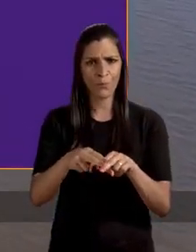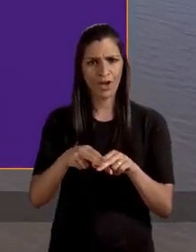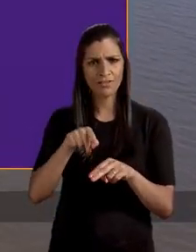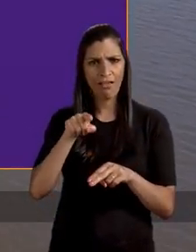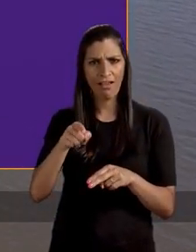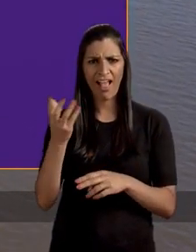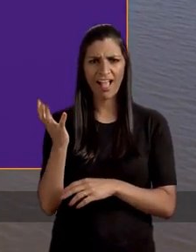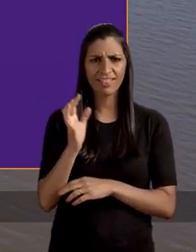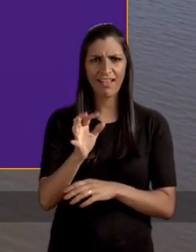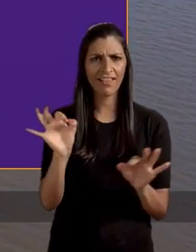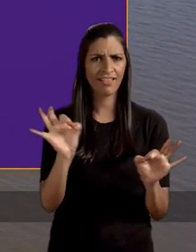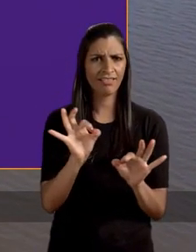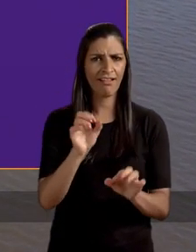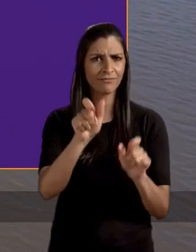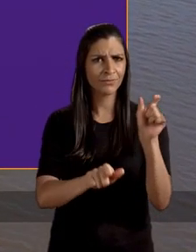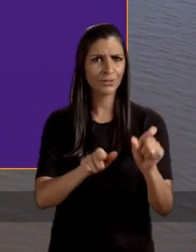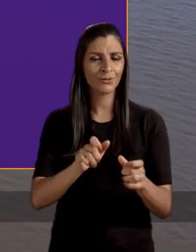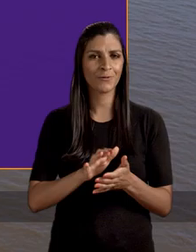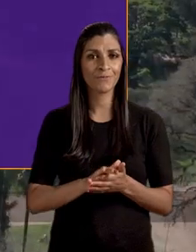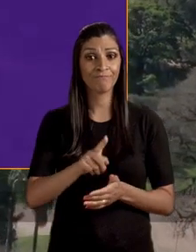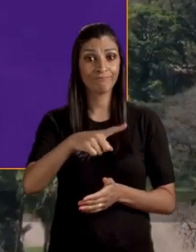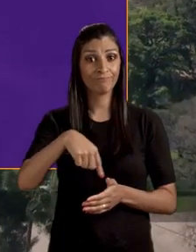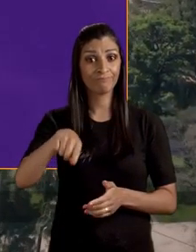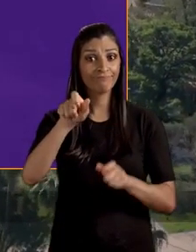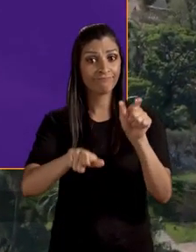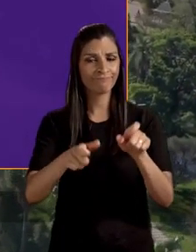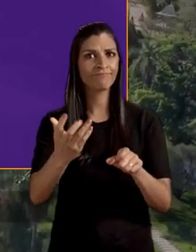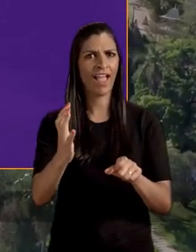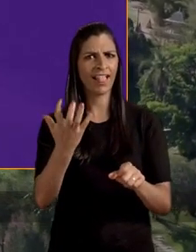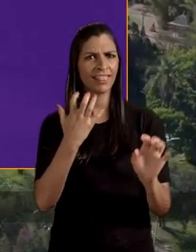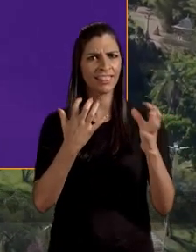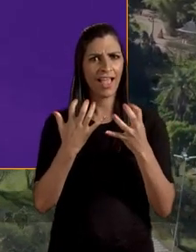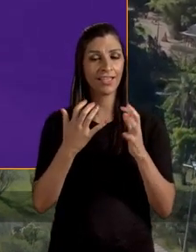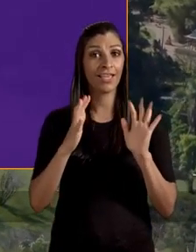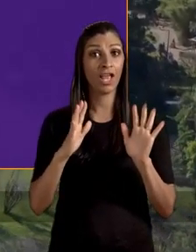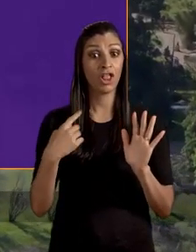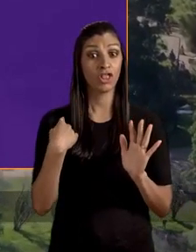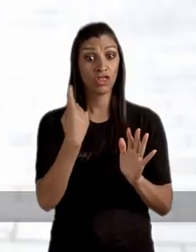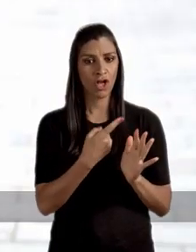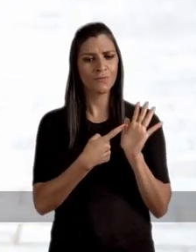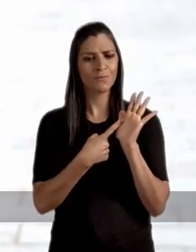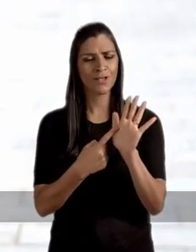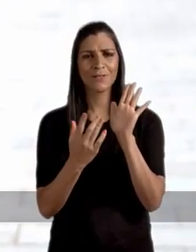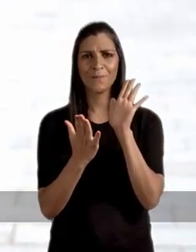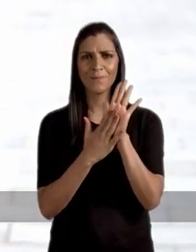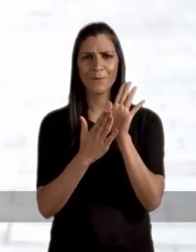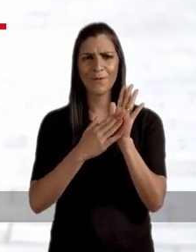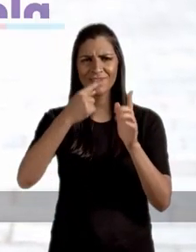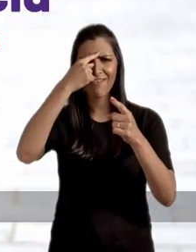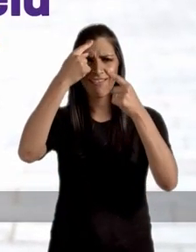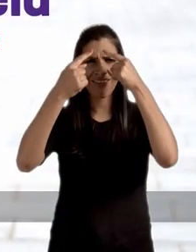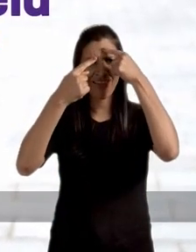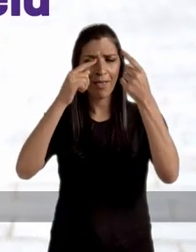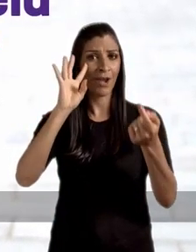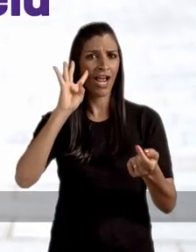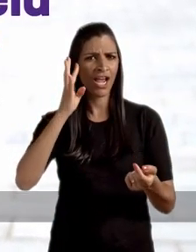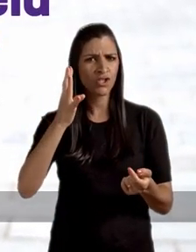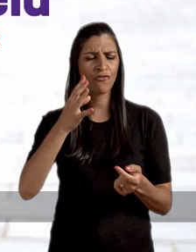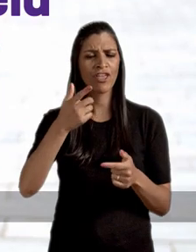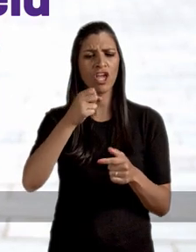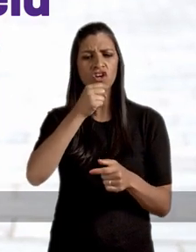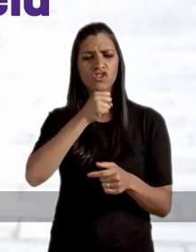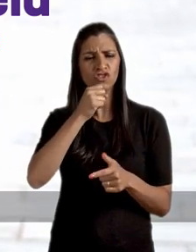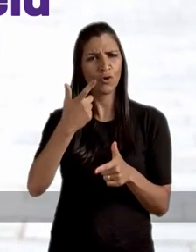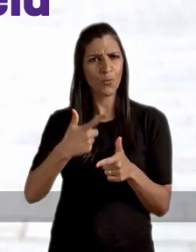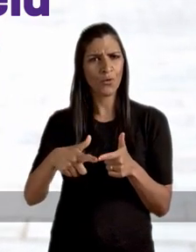Manuela está na frente em todas as pesquisas? Será que é porque ela não ataca os adversários? Enquanto os adversários nos atacam, nós